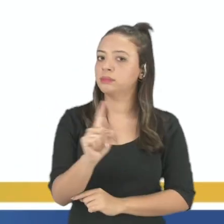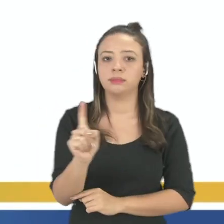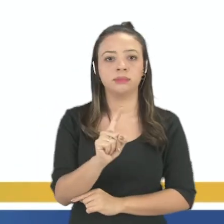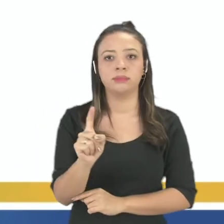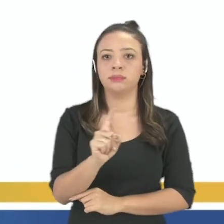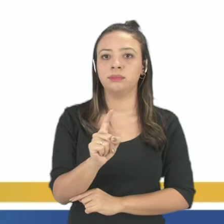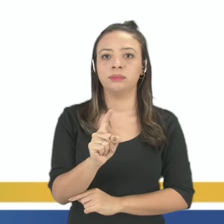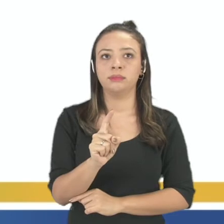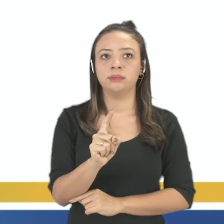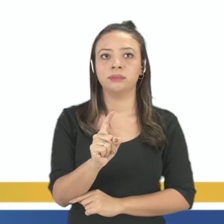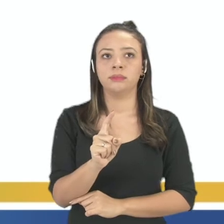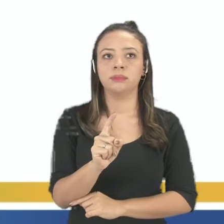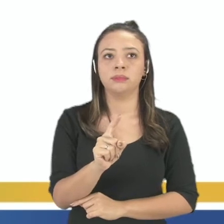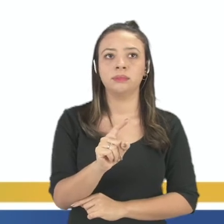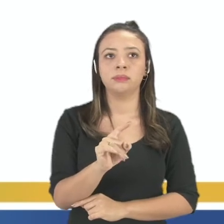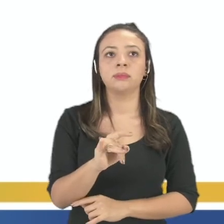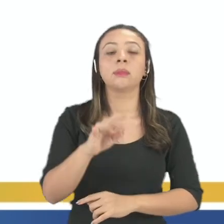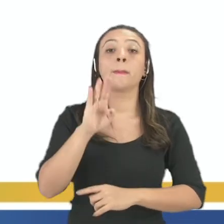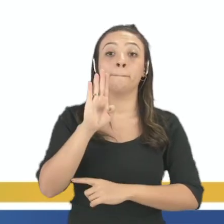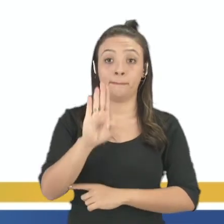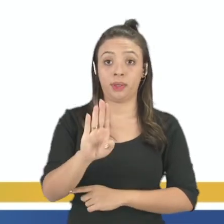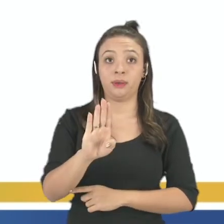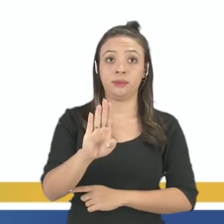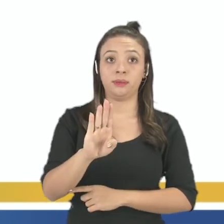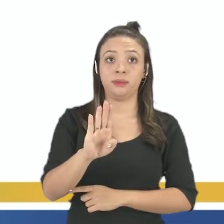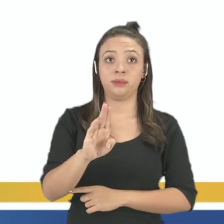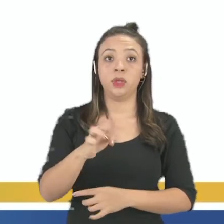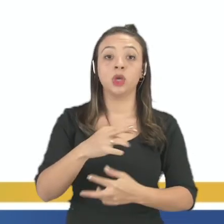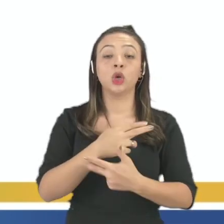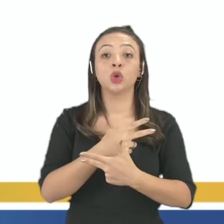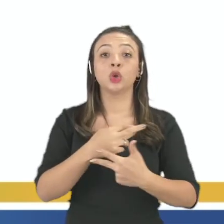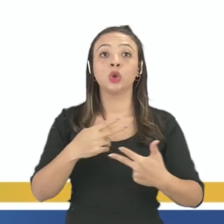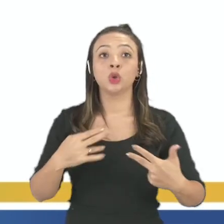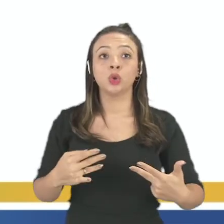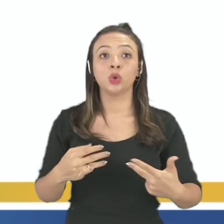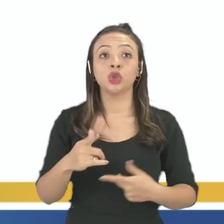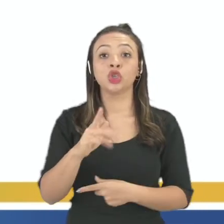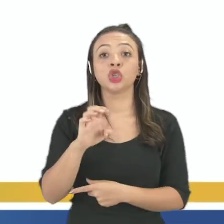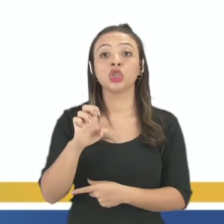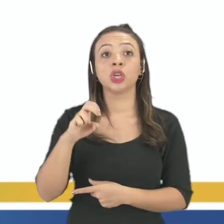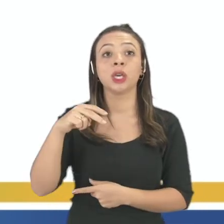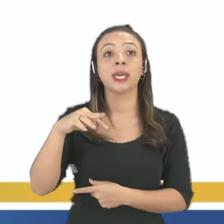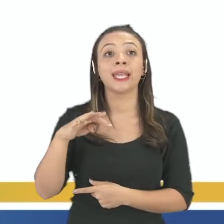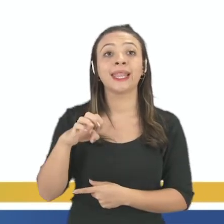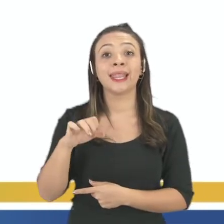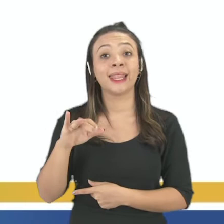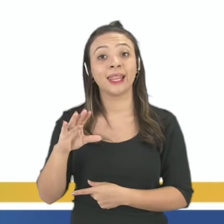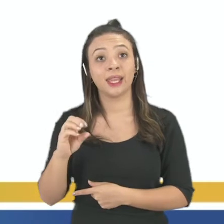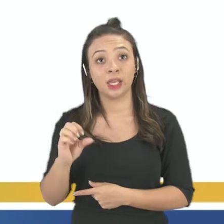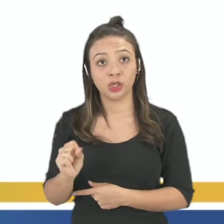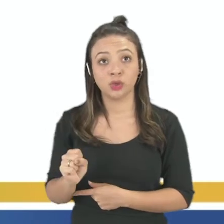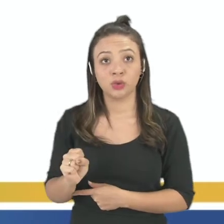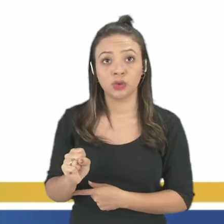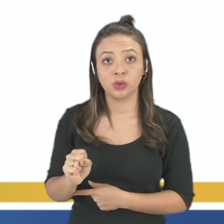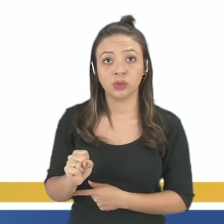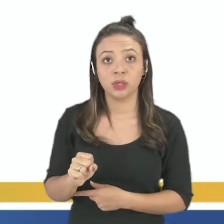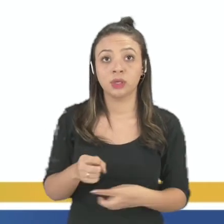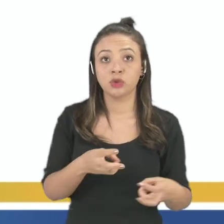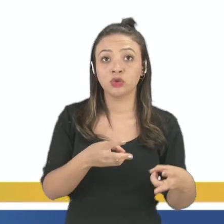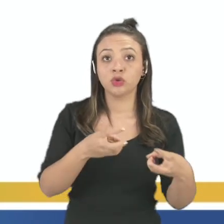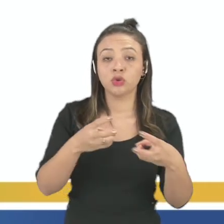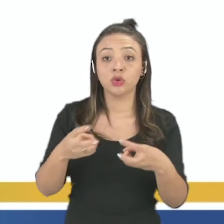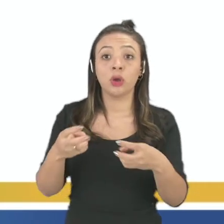ver com biopirataria, certo? Letra B. Recursos energéticos obtidos em países mega diversos por